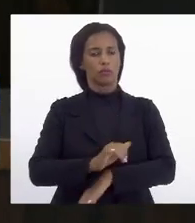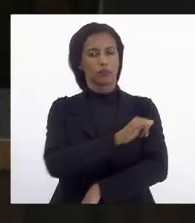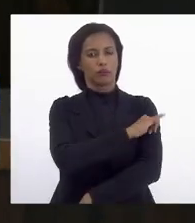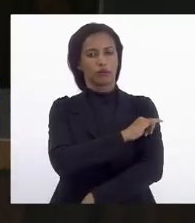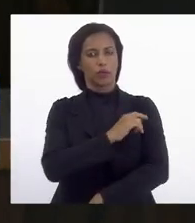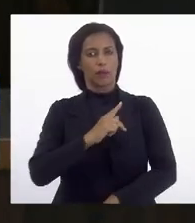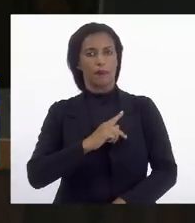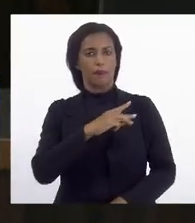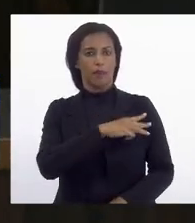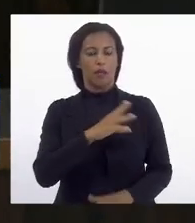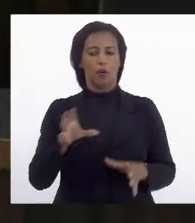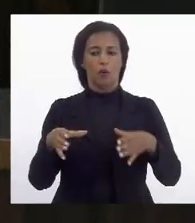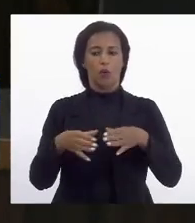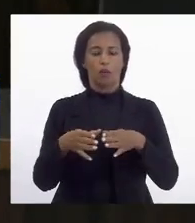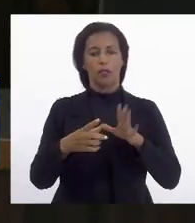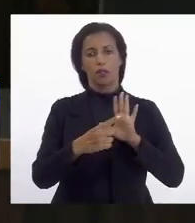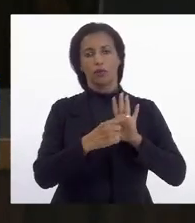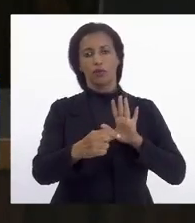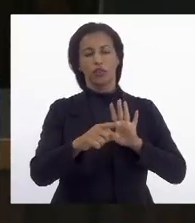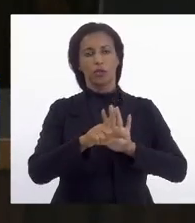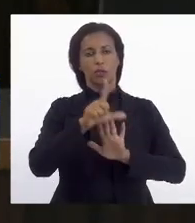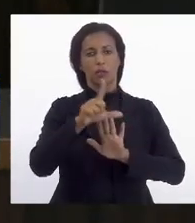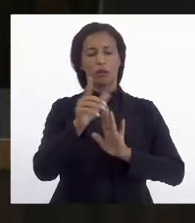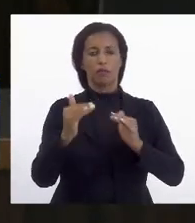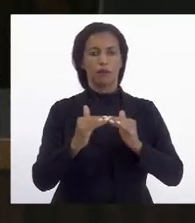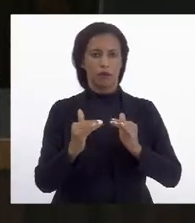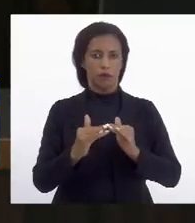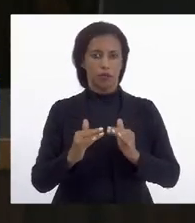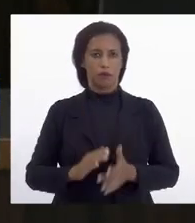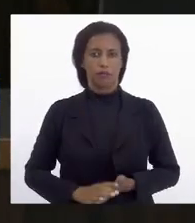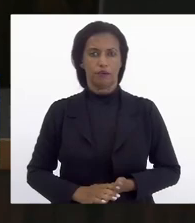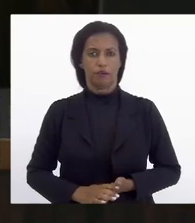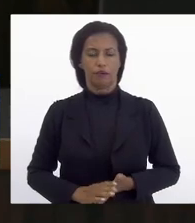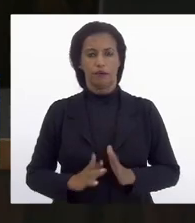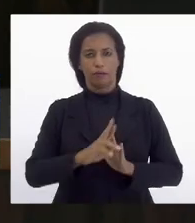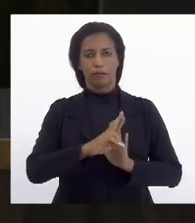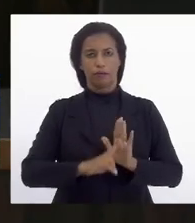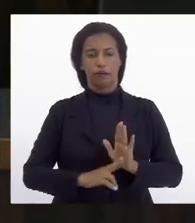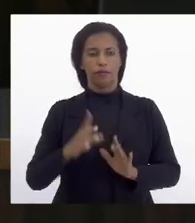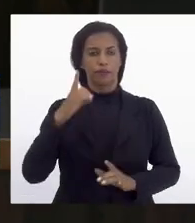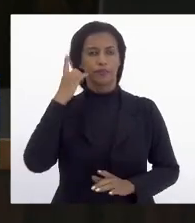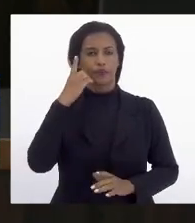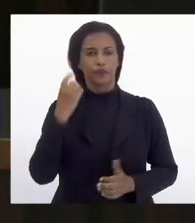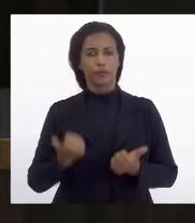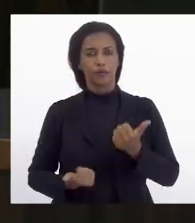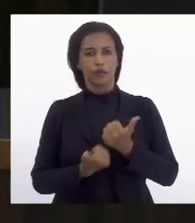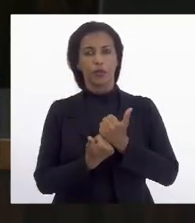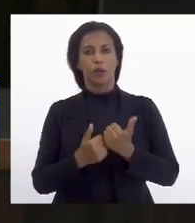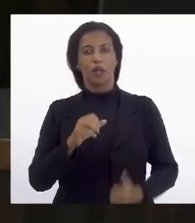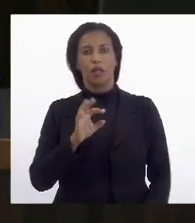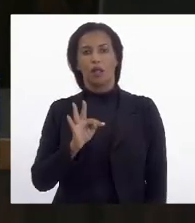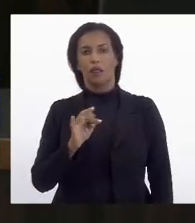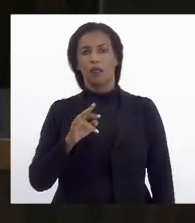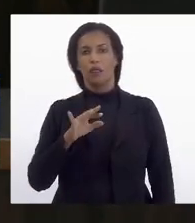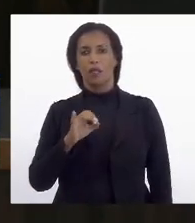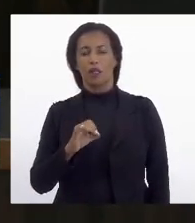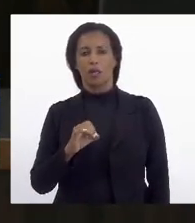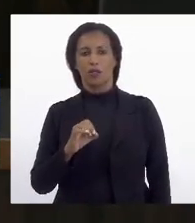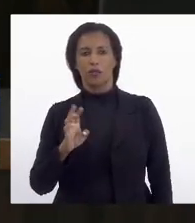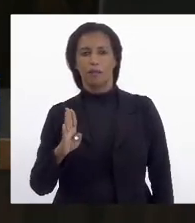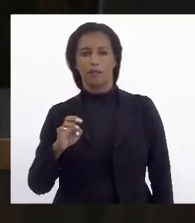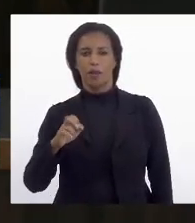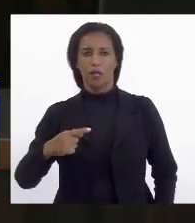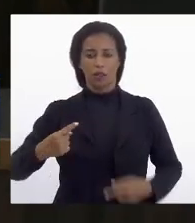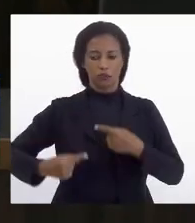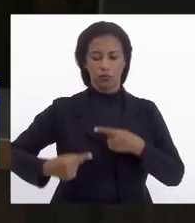Janeiro pareceres da comissão de indicação legislativa favorável relator deputado subtenente Bernardo em discussão